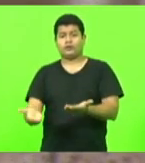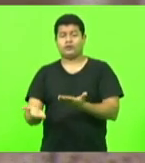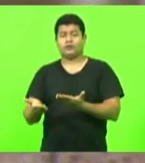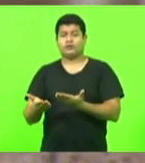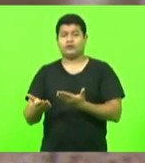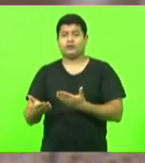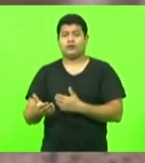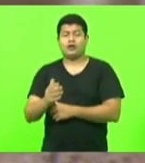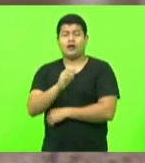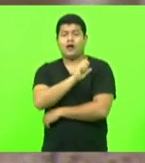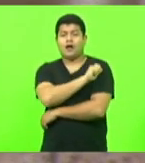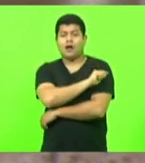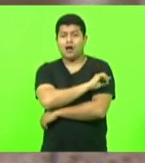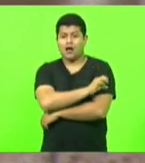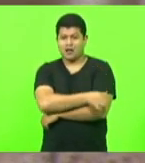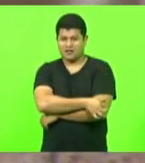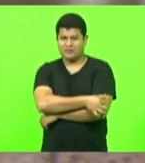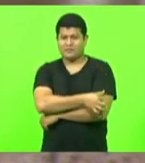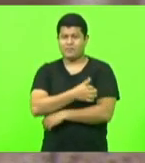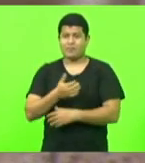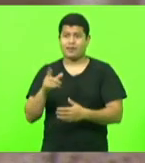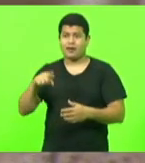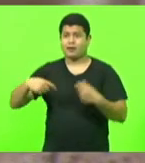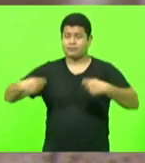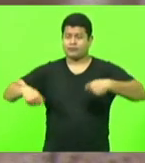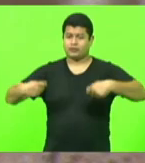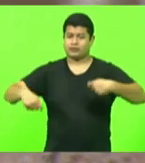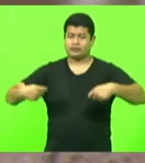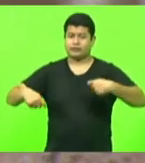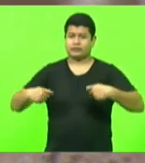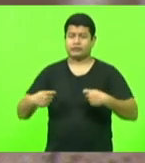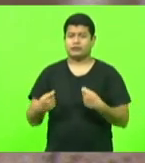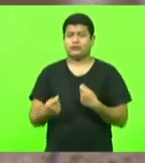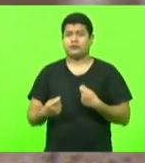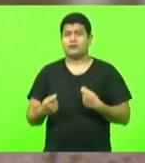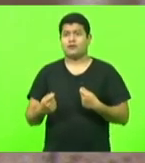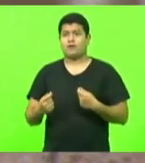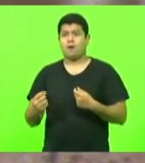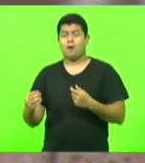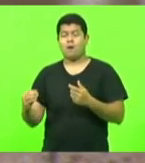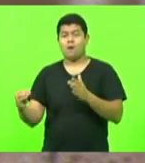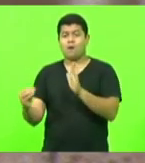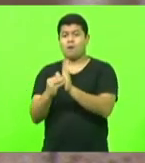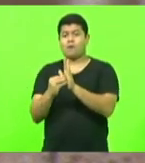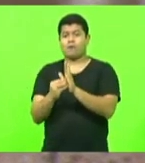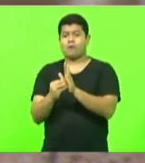é preciso colocar uma coluna ao lado com a orientação sexual.